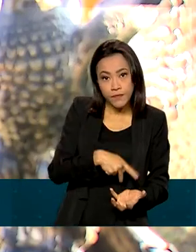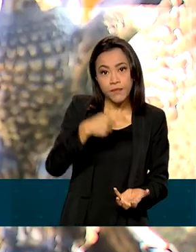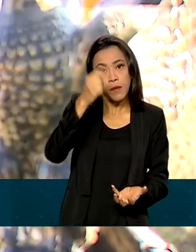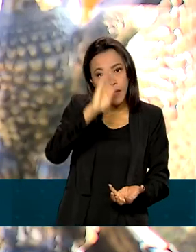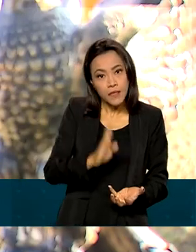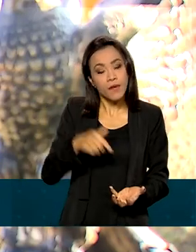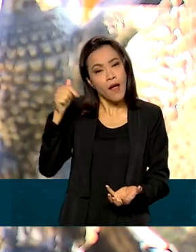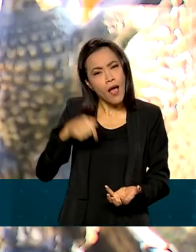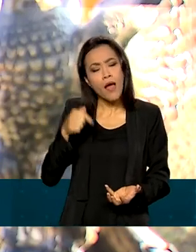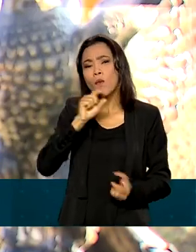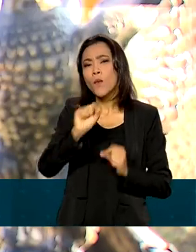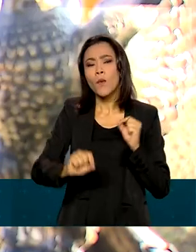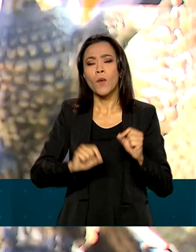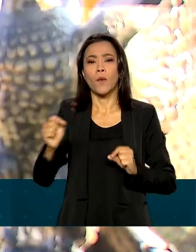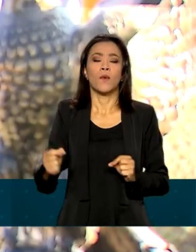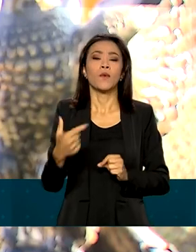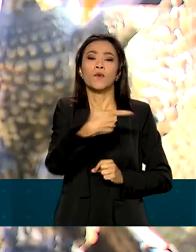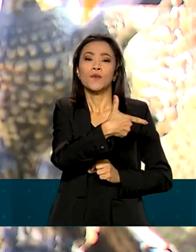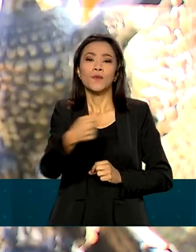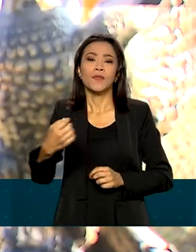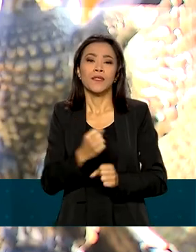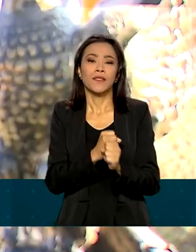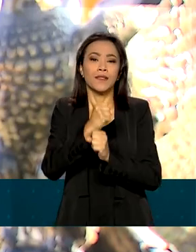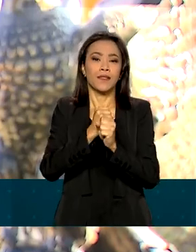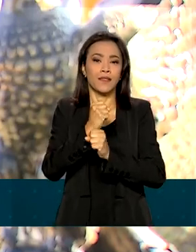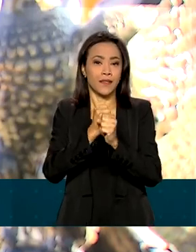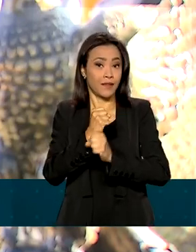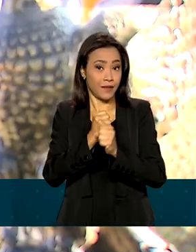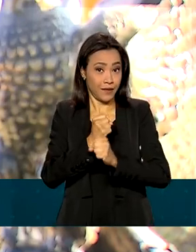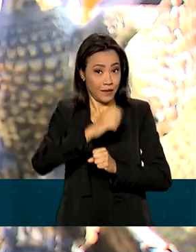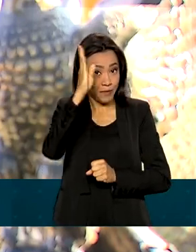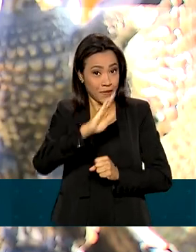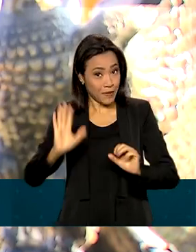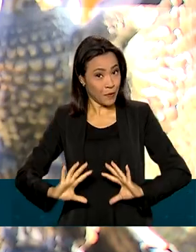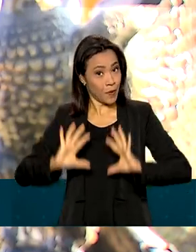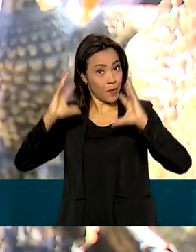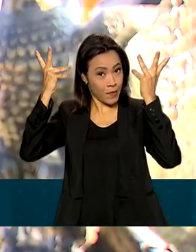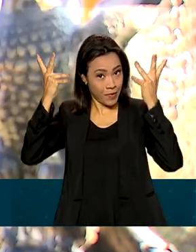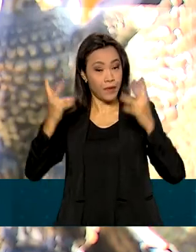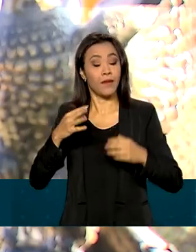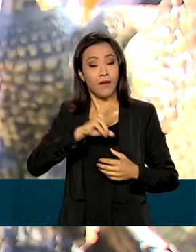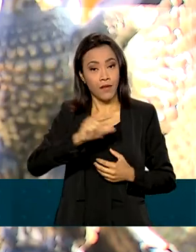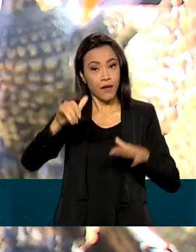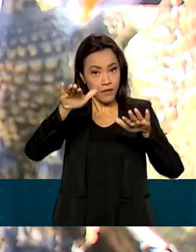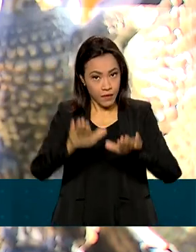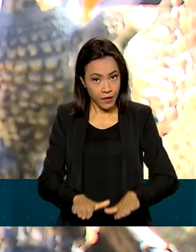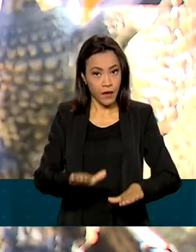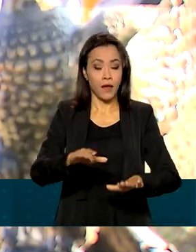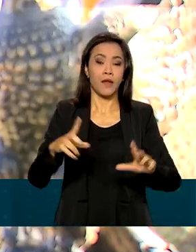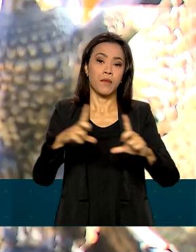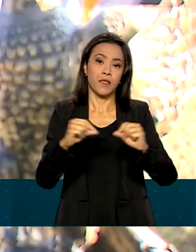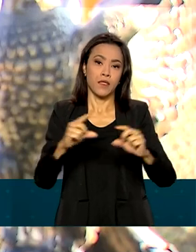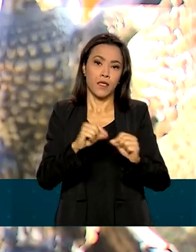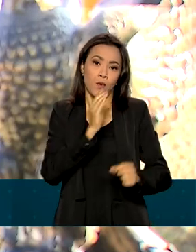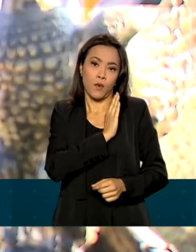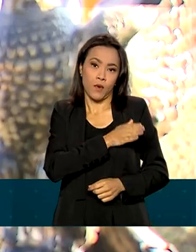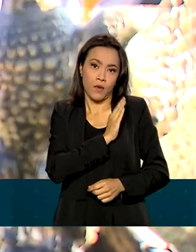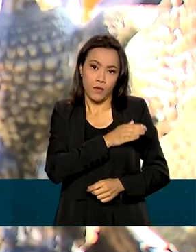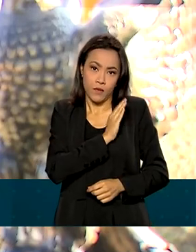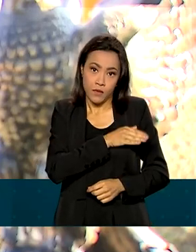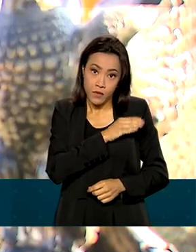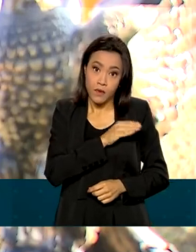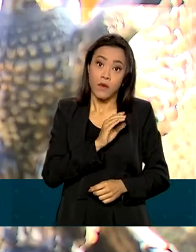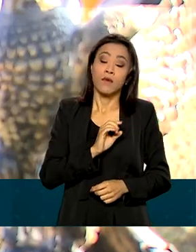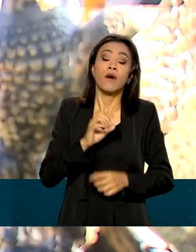parte das comemorações do bicentenário da independência do Brasil, né? O órgão ficará em Brasília, né? Em exposição montada lá no